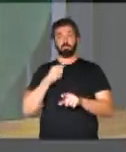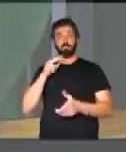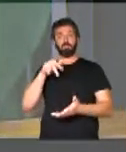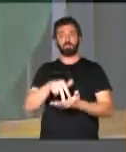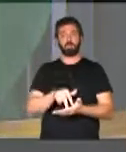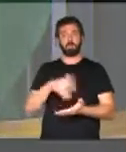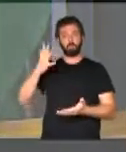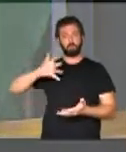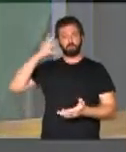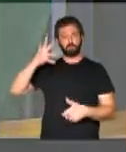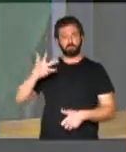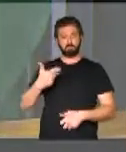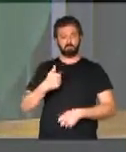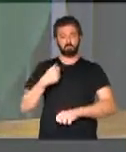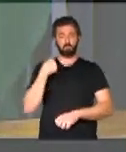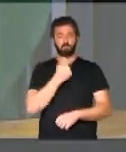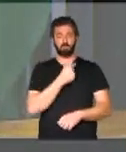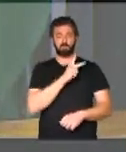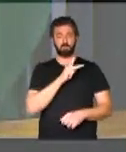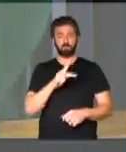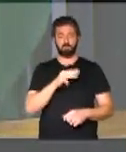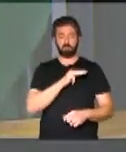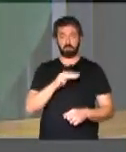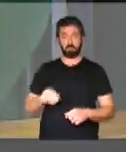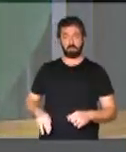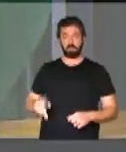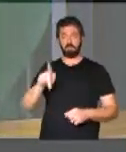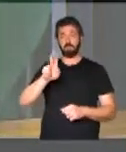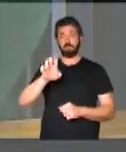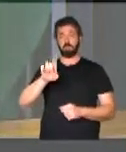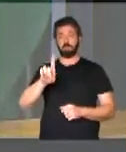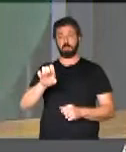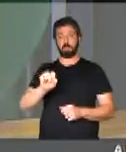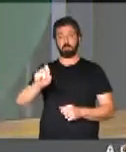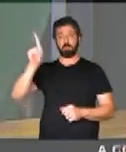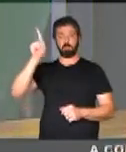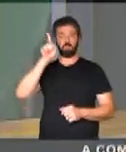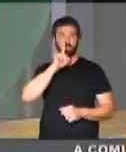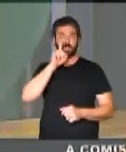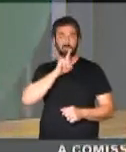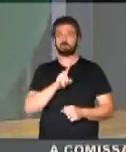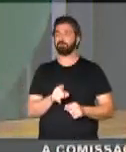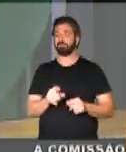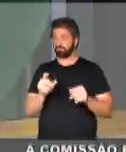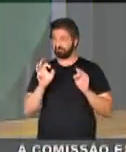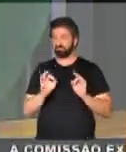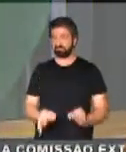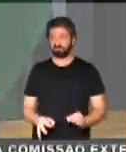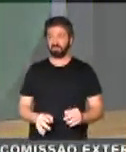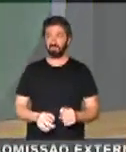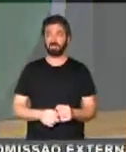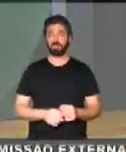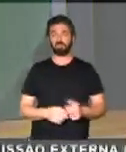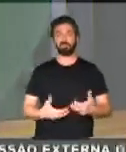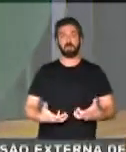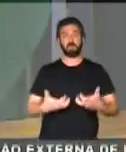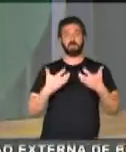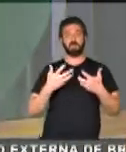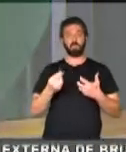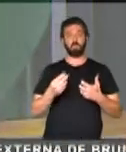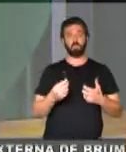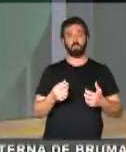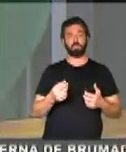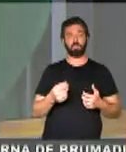falar do discurso, do belo discurso do nosso ministro da Economia, Paulo Guedes, nos Estados Unidos, que certamente empolgou muito,